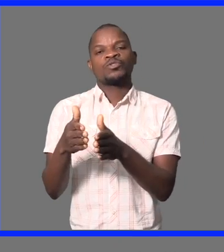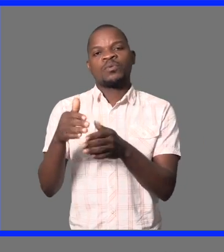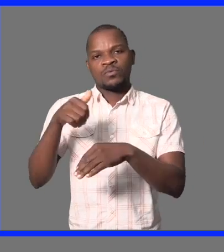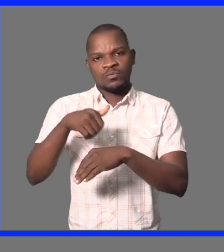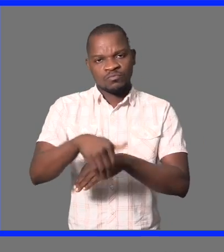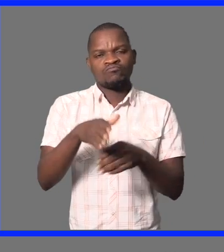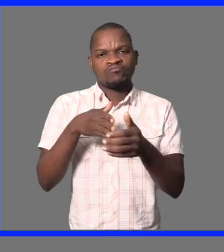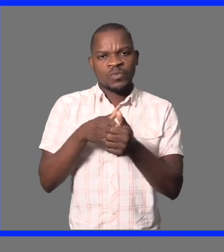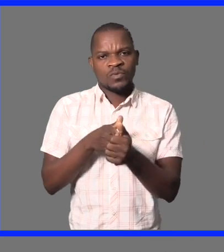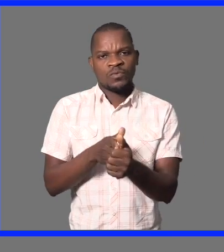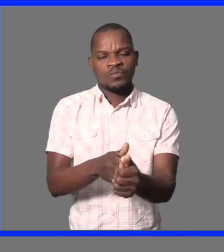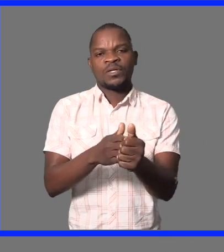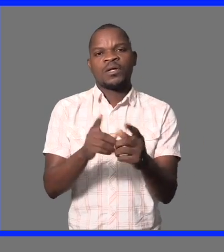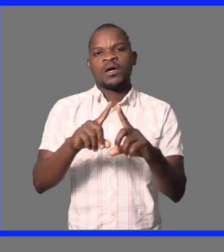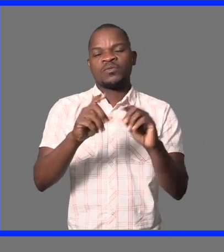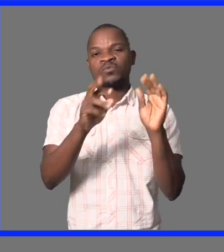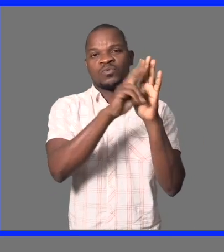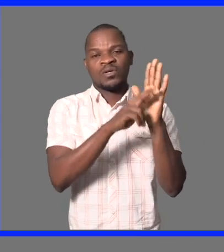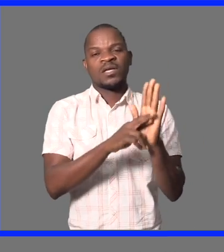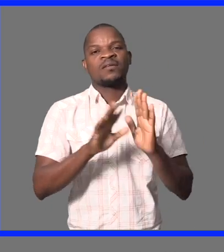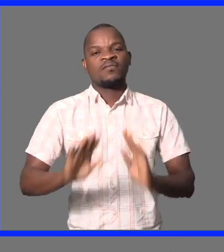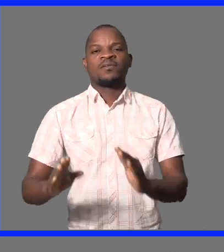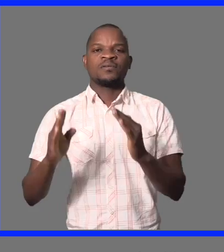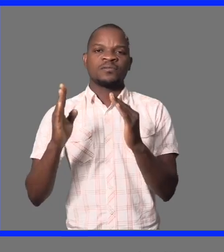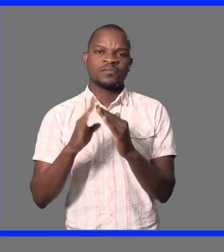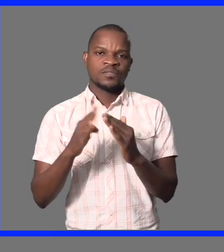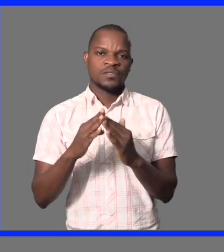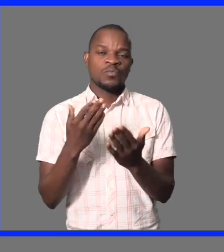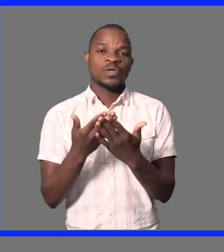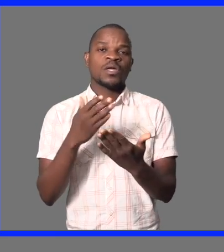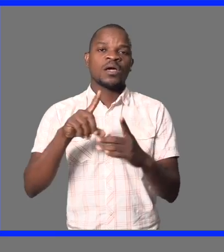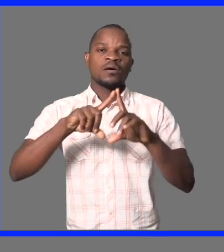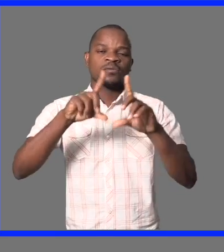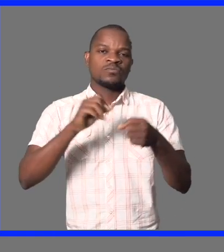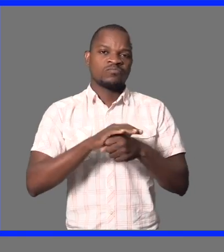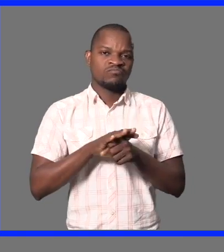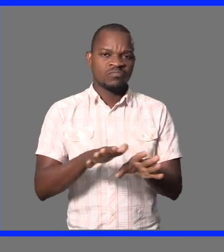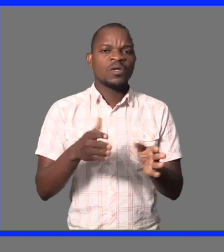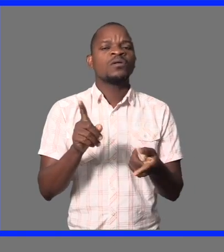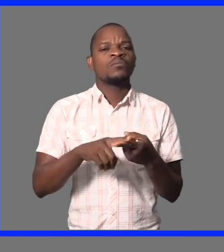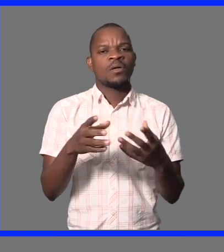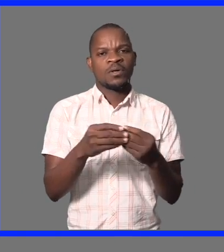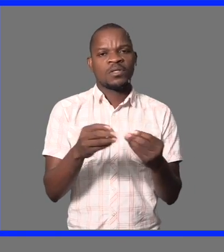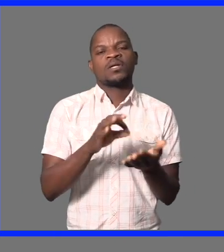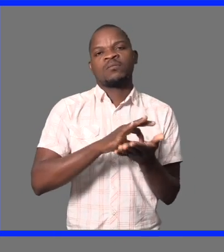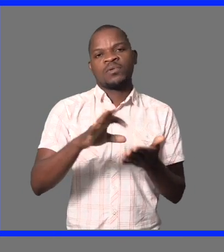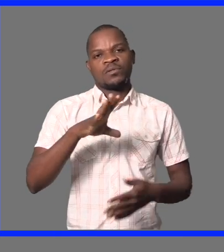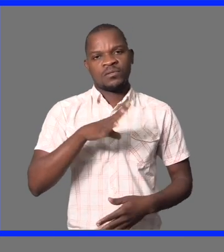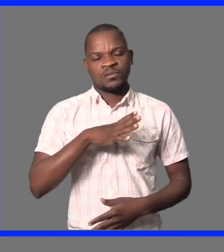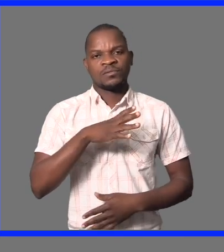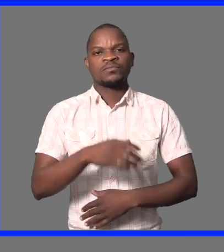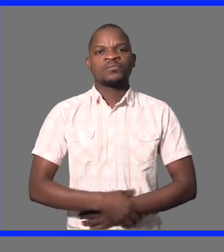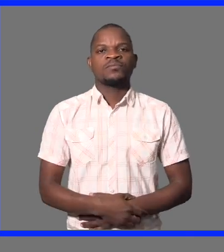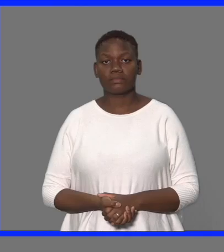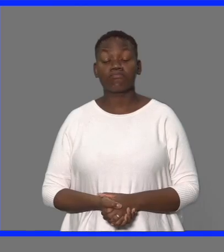observem as medidas de prevenção da Covid-19 ficando em casa, como também estamos a distribuir material